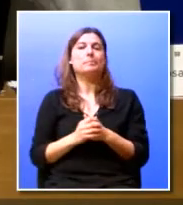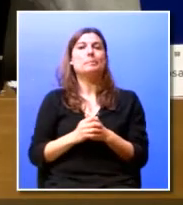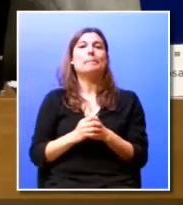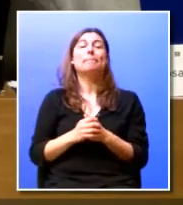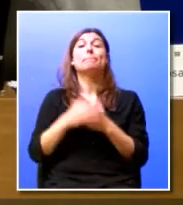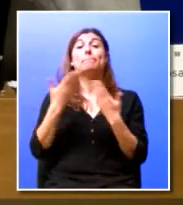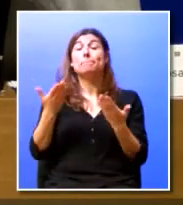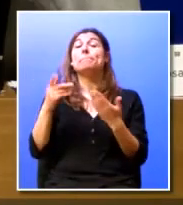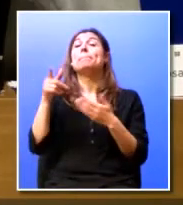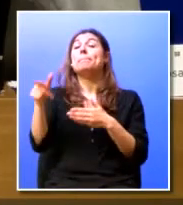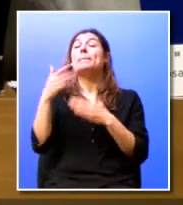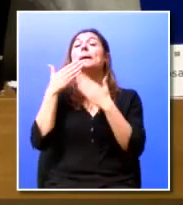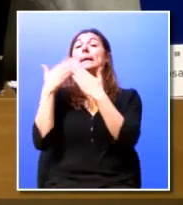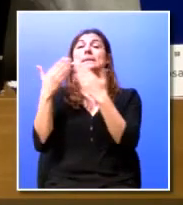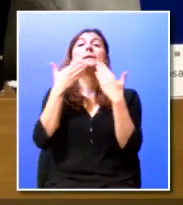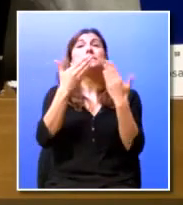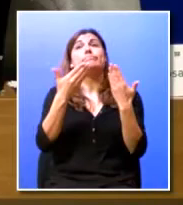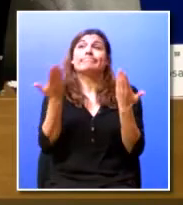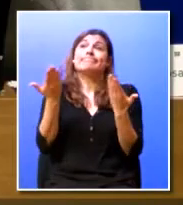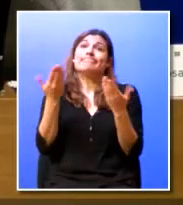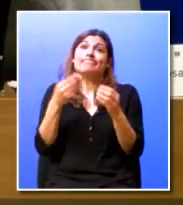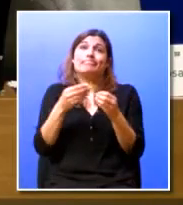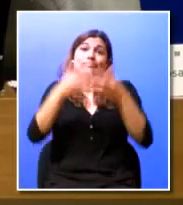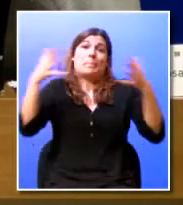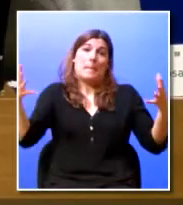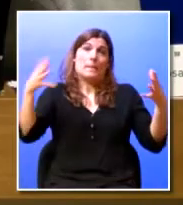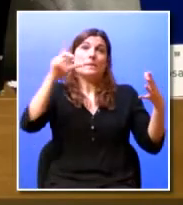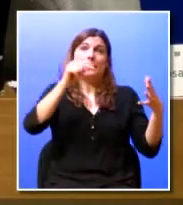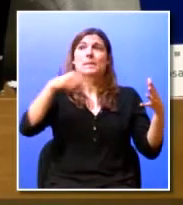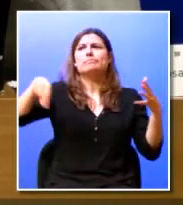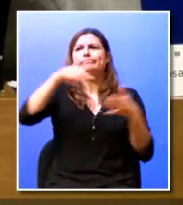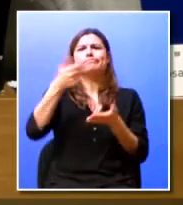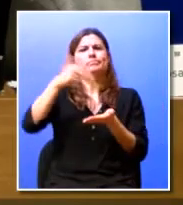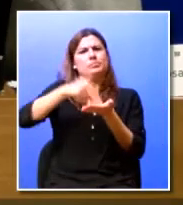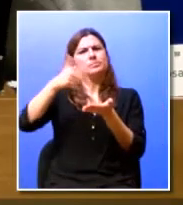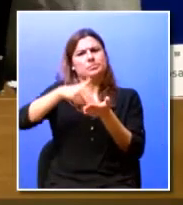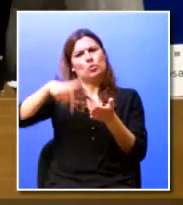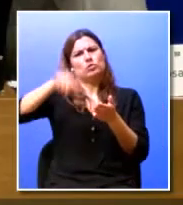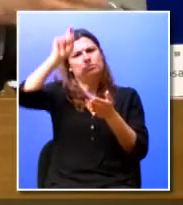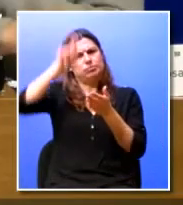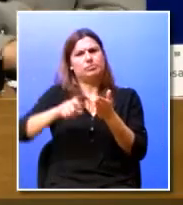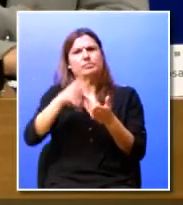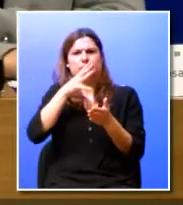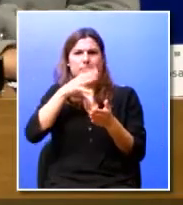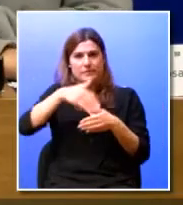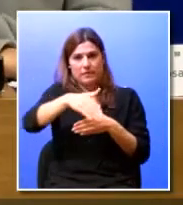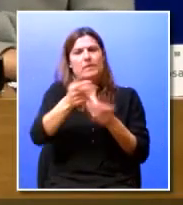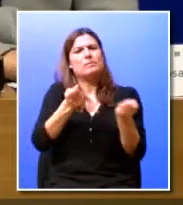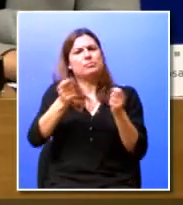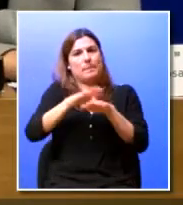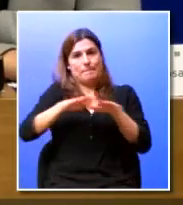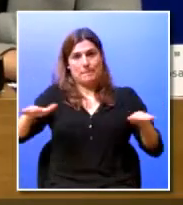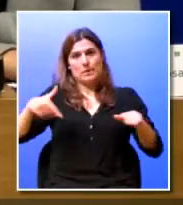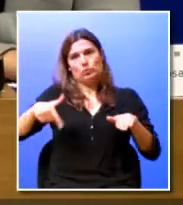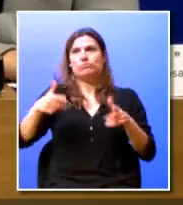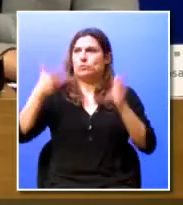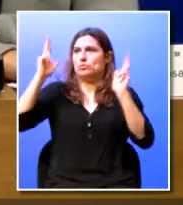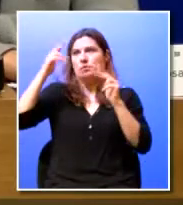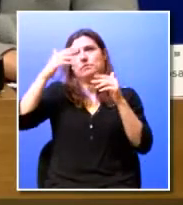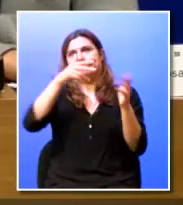Estes agradecimentos também são alargados naturalmente aos nossos oradores e moderadores que se disponibilizaram para estar aqui connosco hoje.